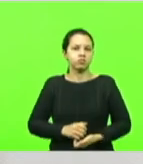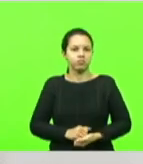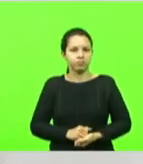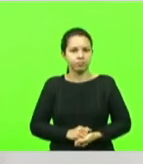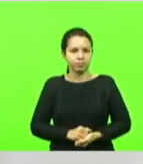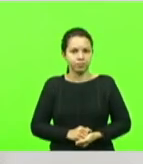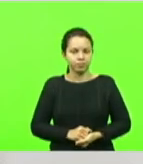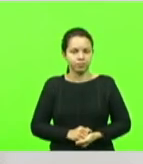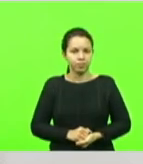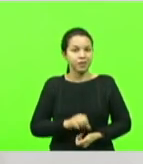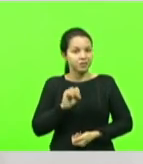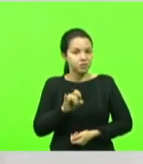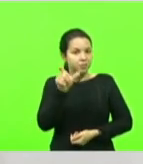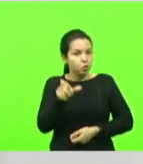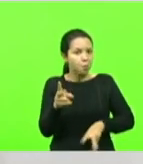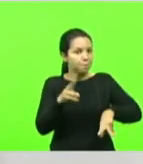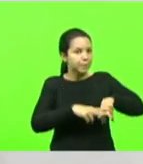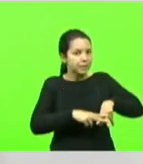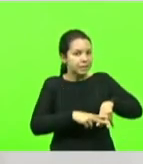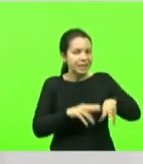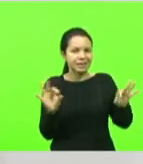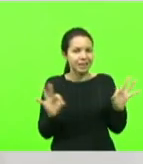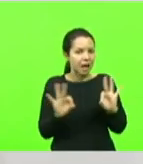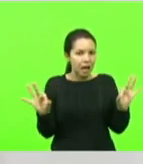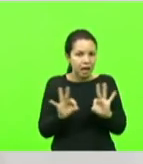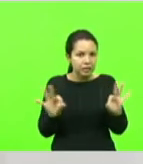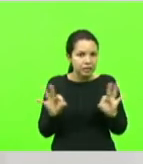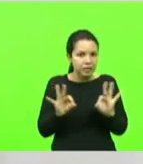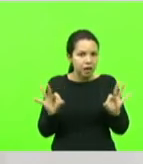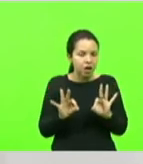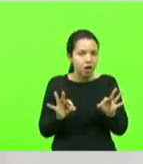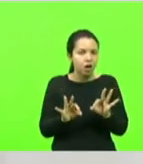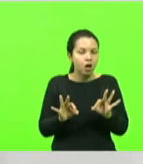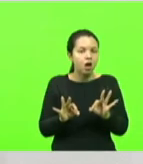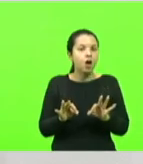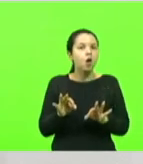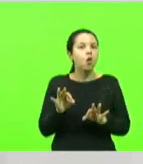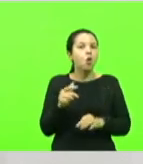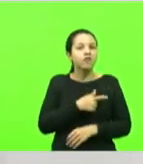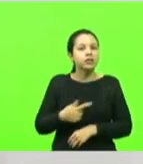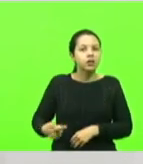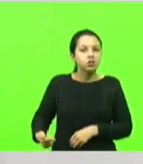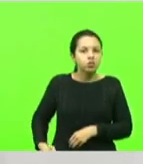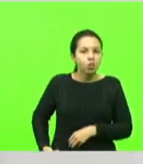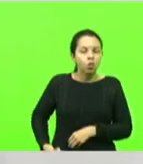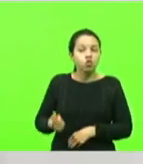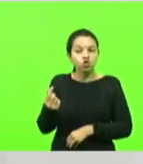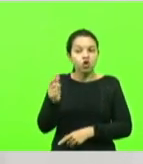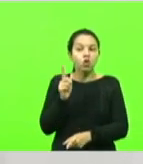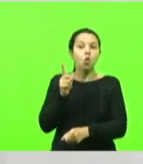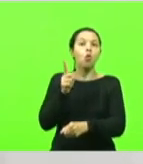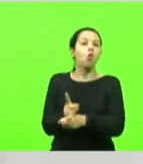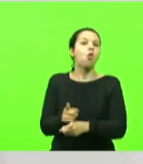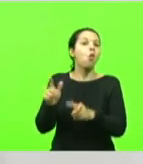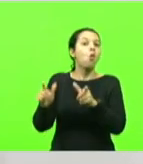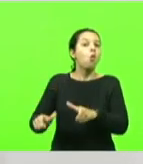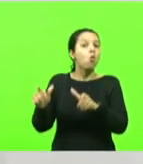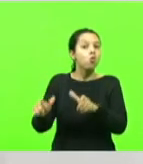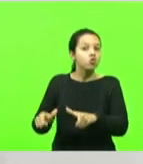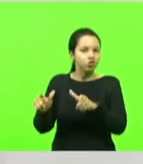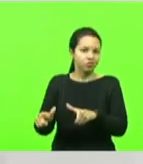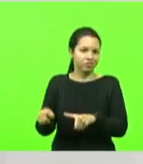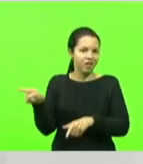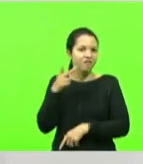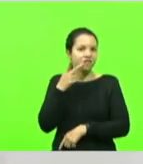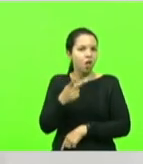Se não tem ninguém preso, onde o governador encontrou o dinheiro que ele disse que bloqueou?